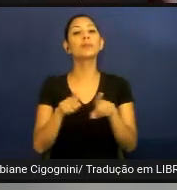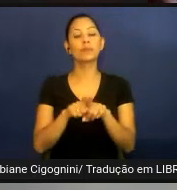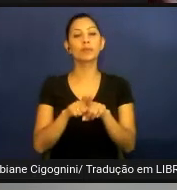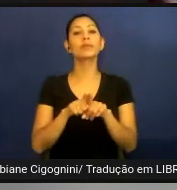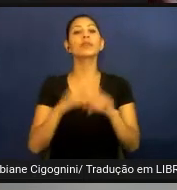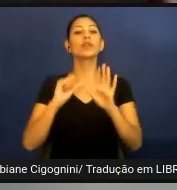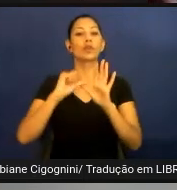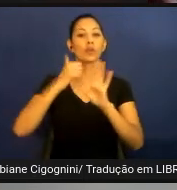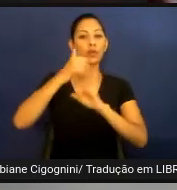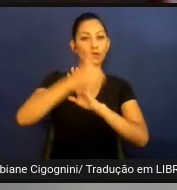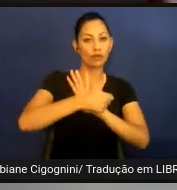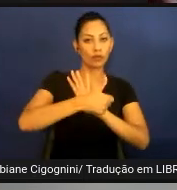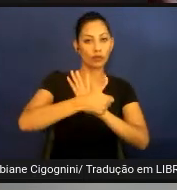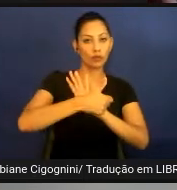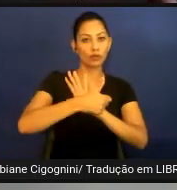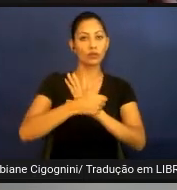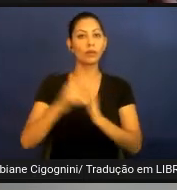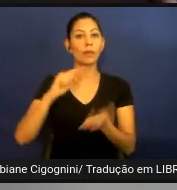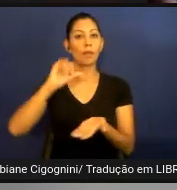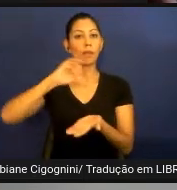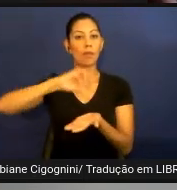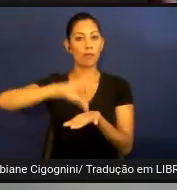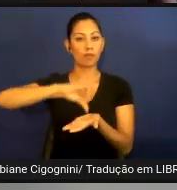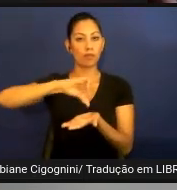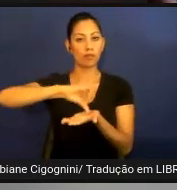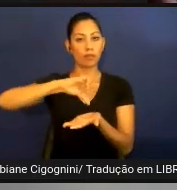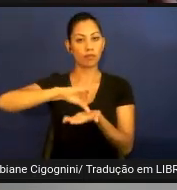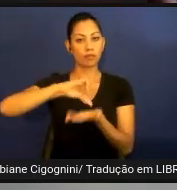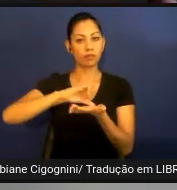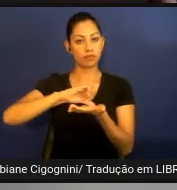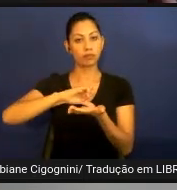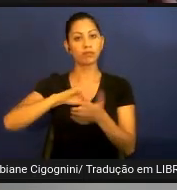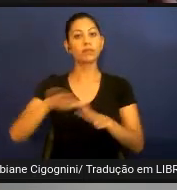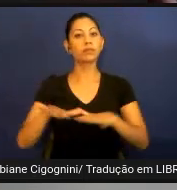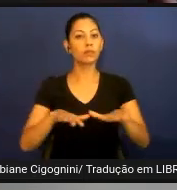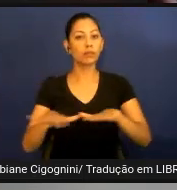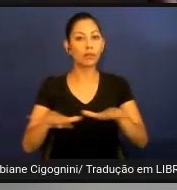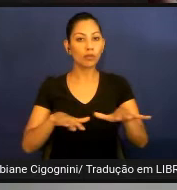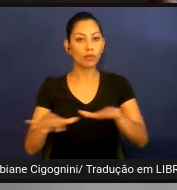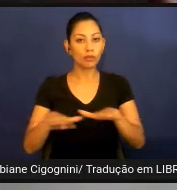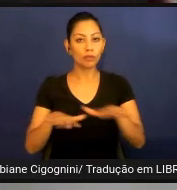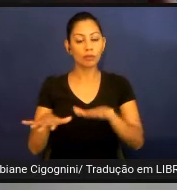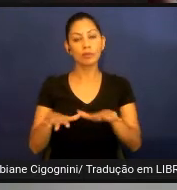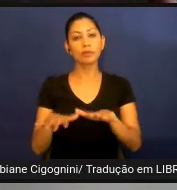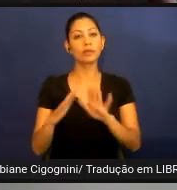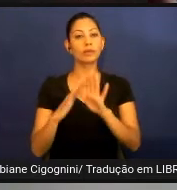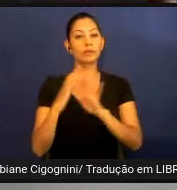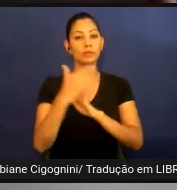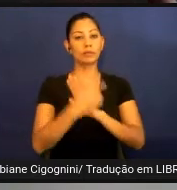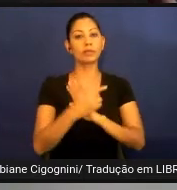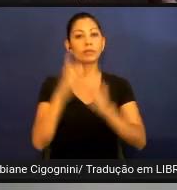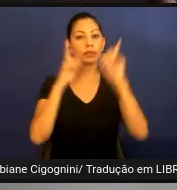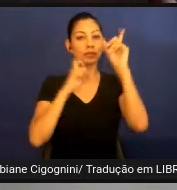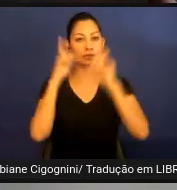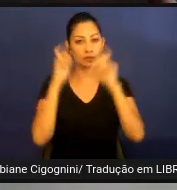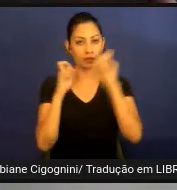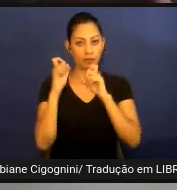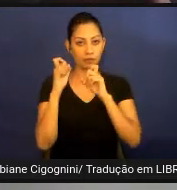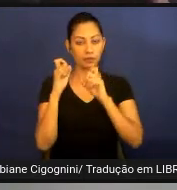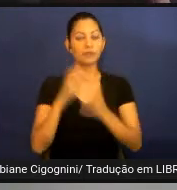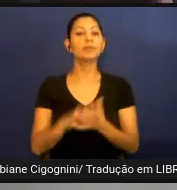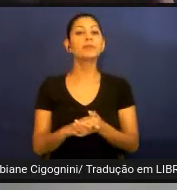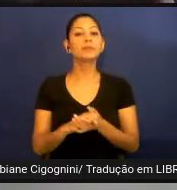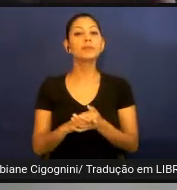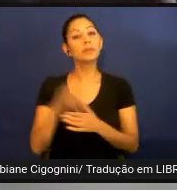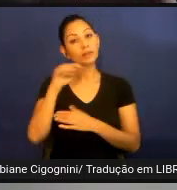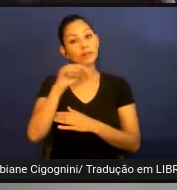de mão, ponto de articulação, movimento, orientação da mão, e expressões não manuais. Este mapa, ele foi